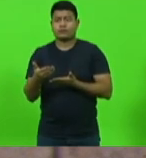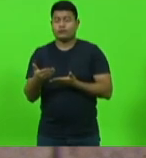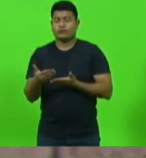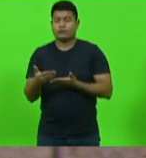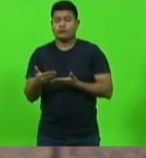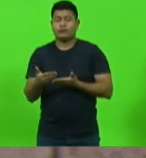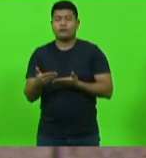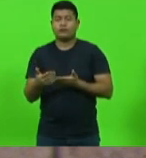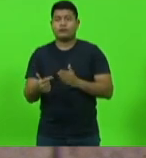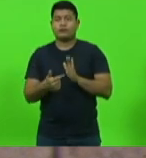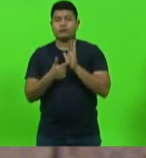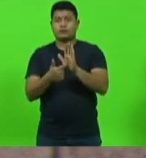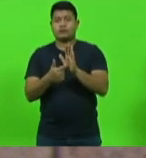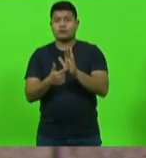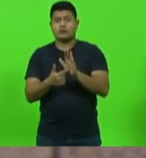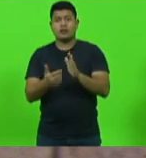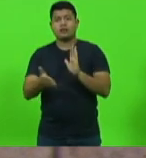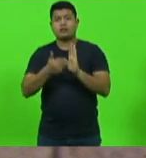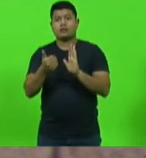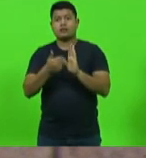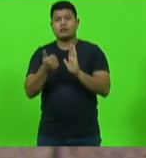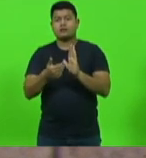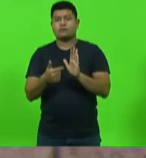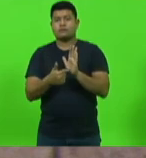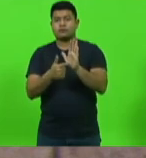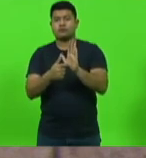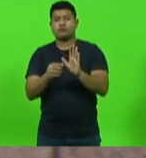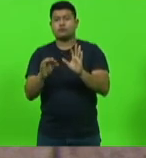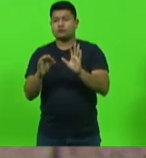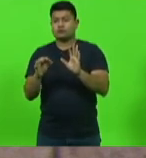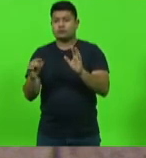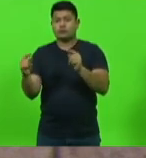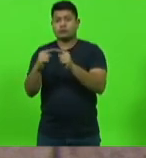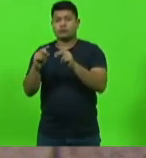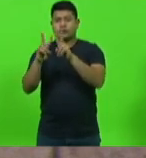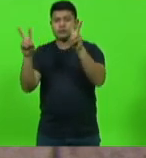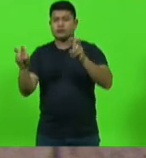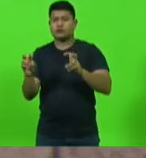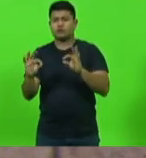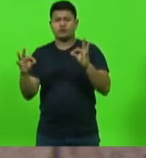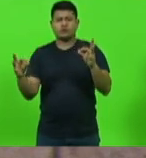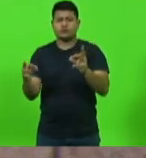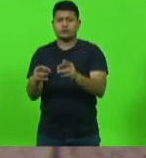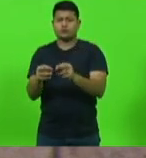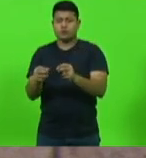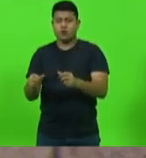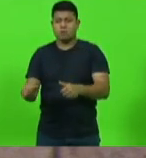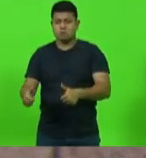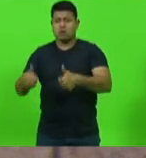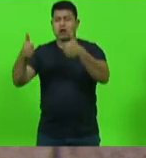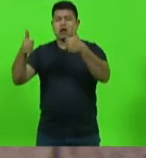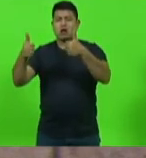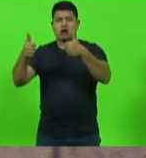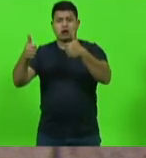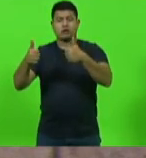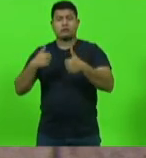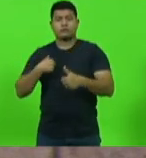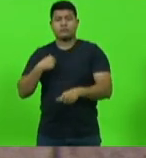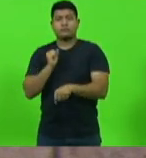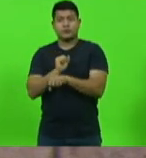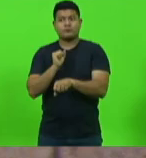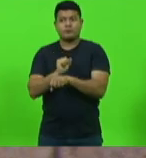nosso mais novo livro, Tudo Vai Ficar Bem. Espero que fique bem também para a polícia, deputado Scudilac.